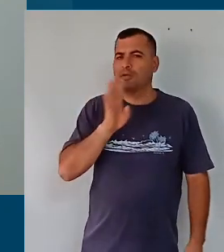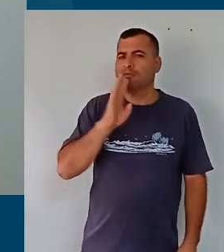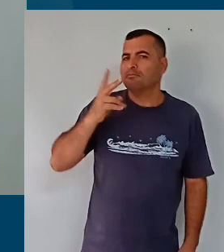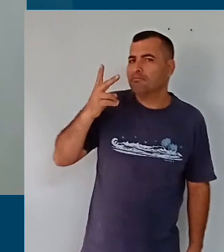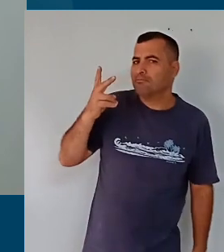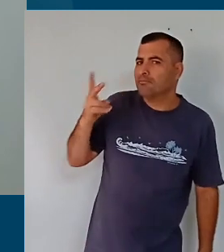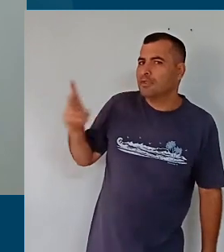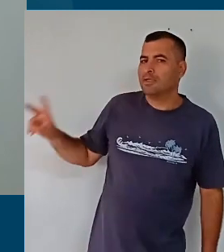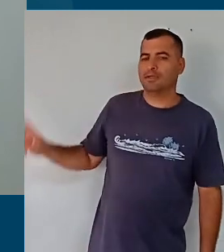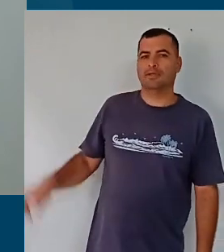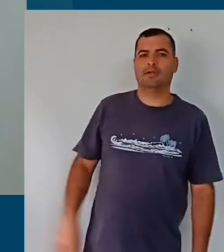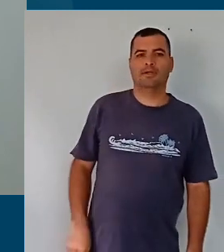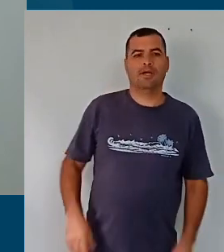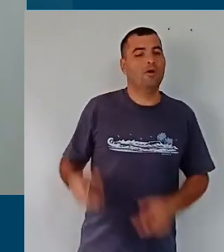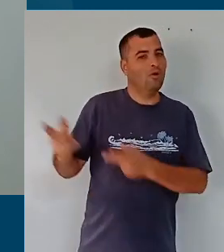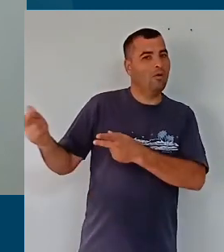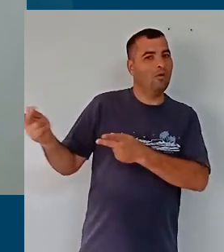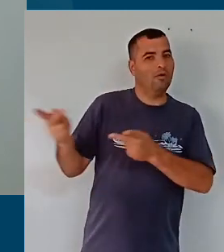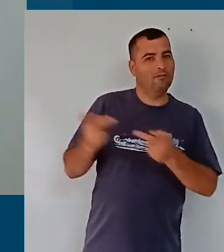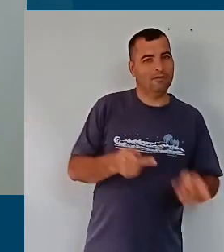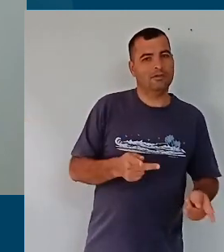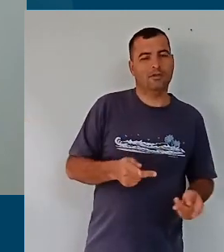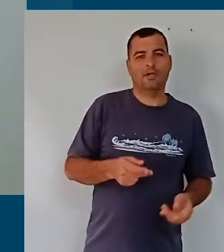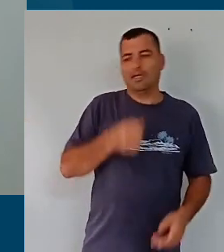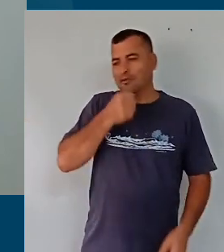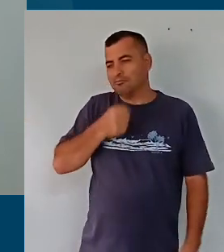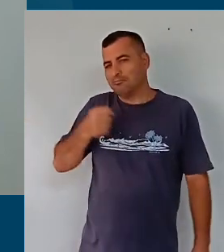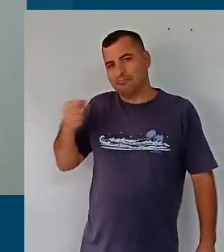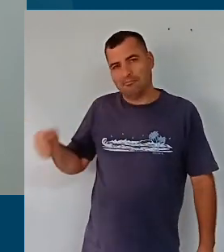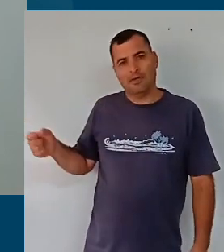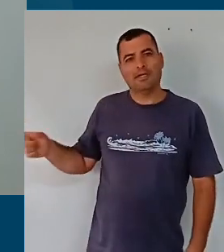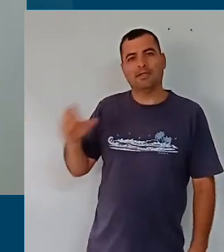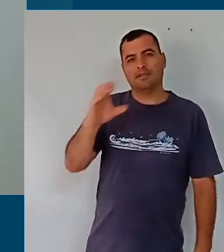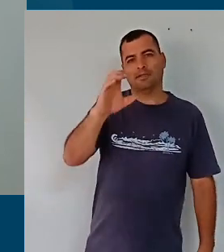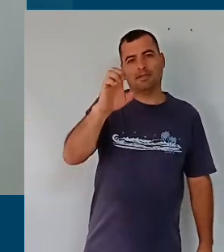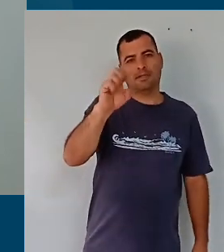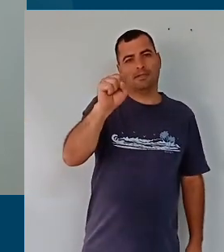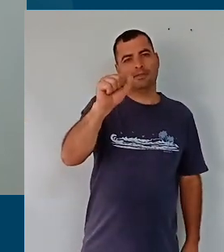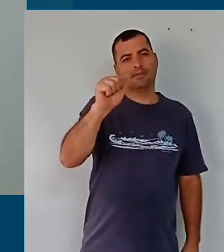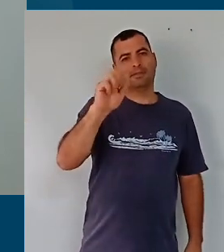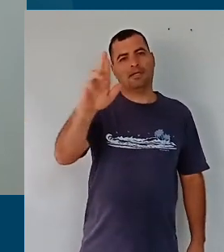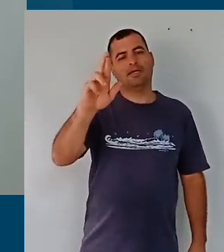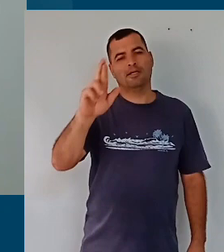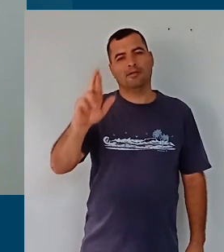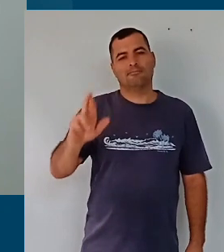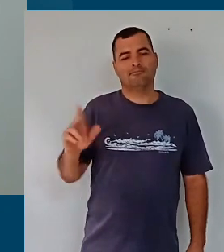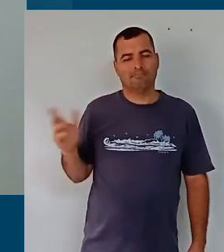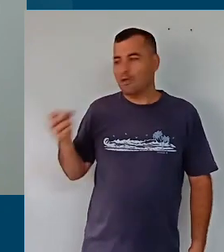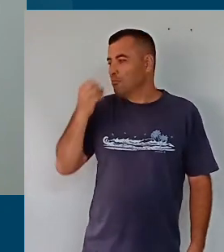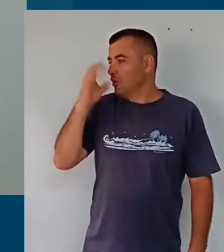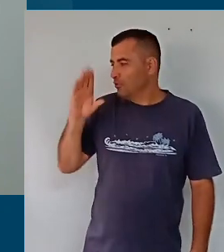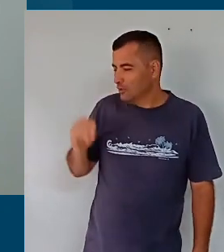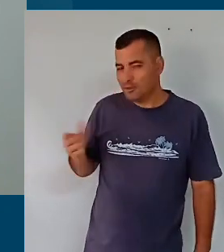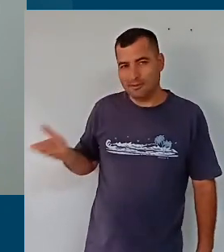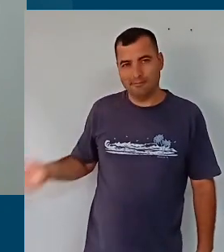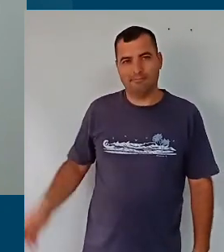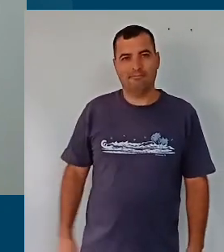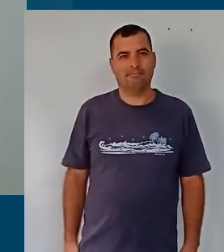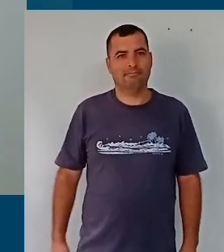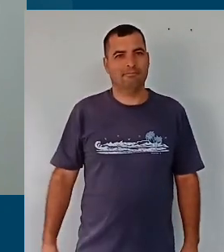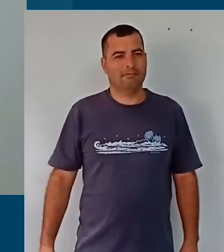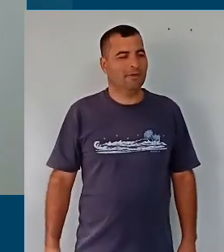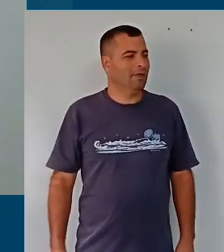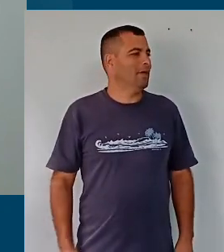seu conhecimento, eu convido, passo a palavra para o professor César Calegari. Boa noite, professor César.